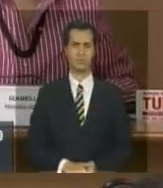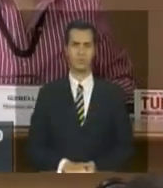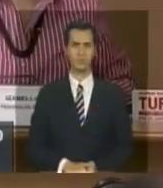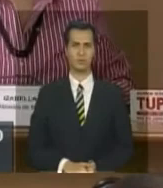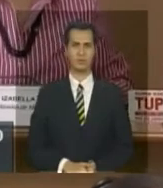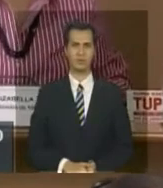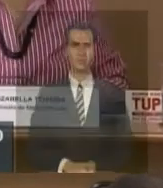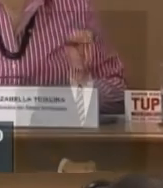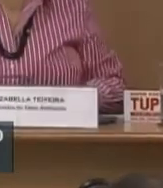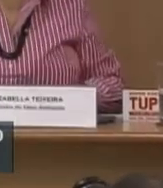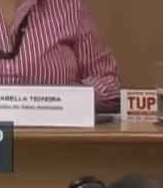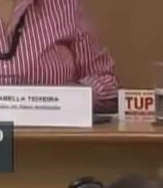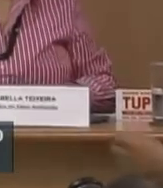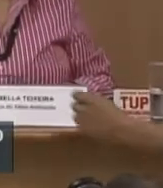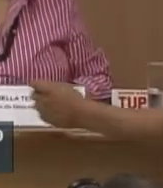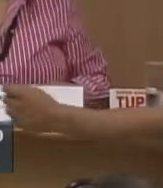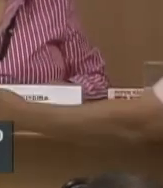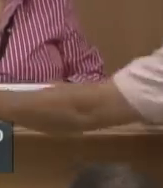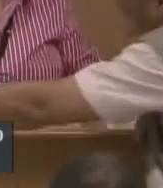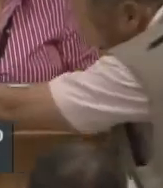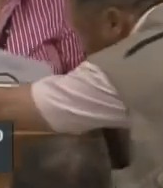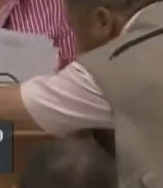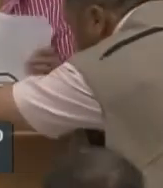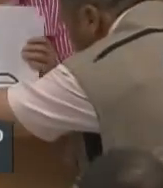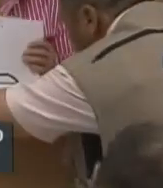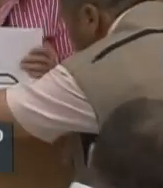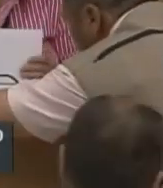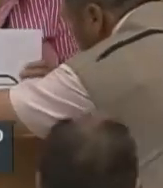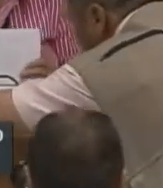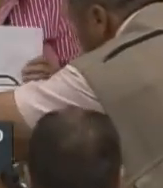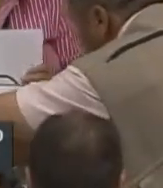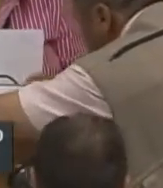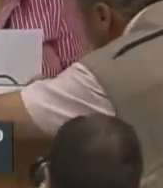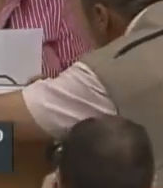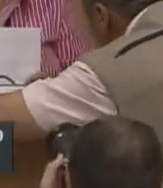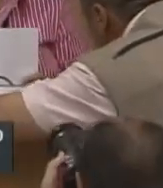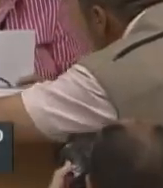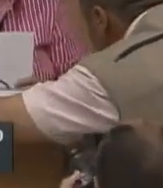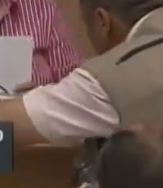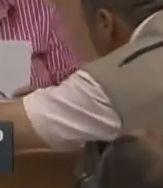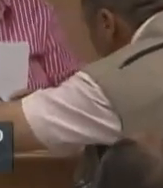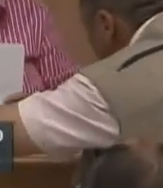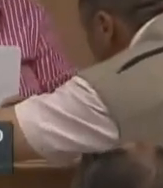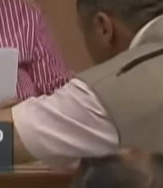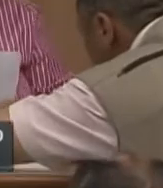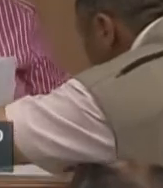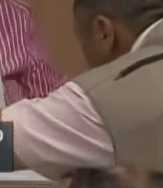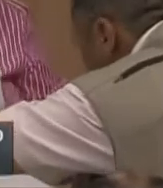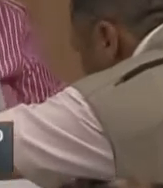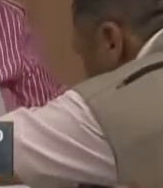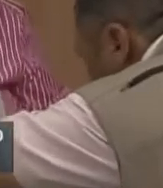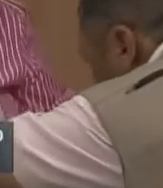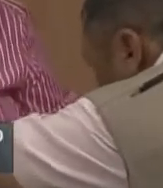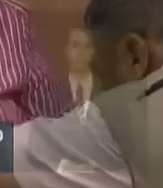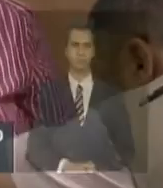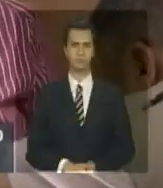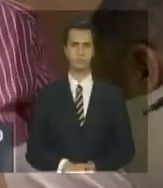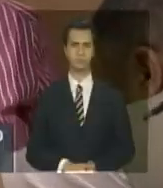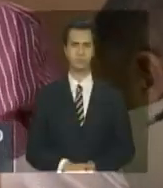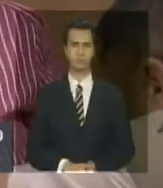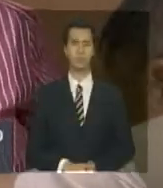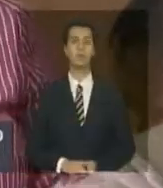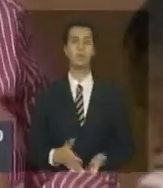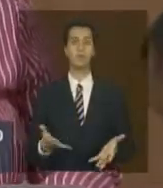ok gente na verdade vale aqui